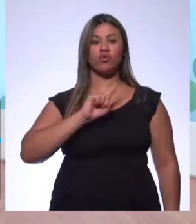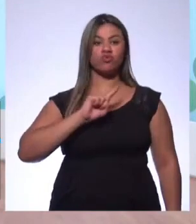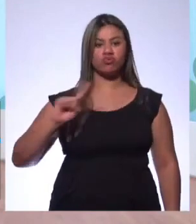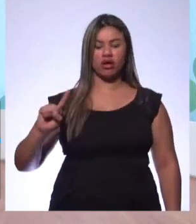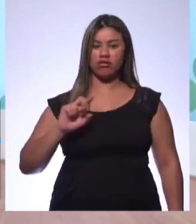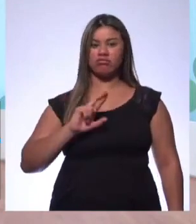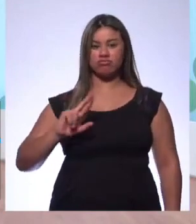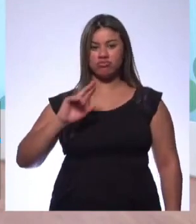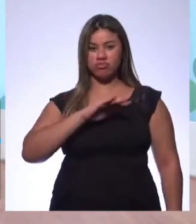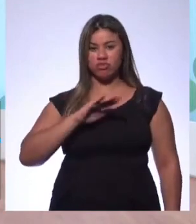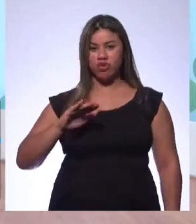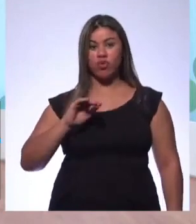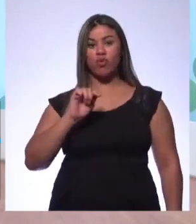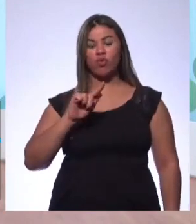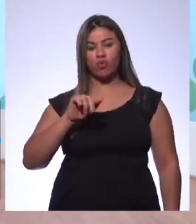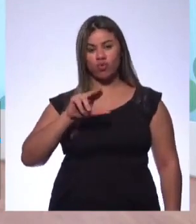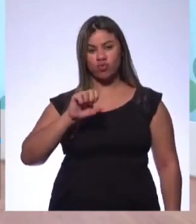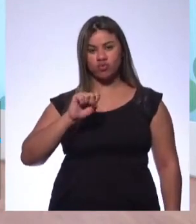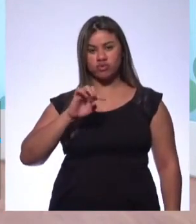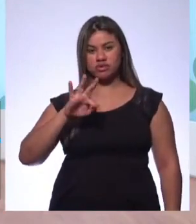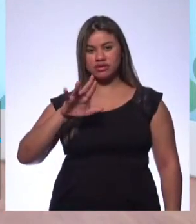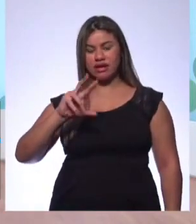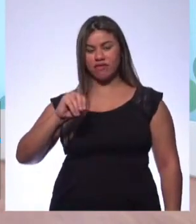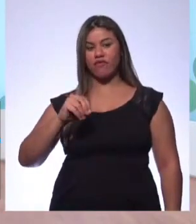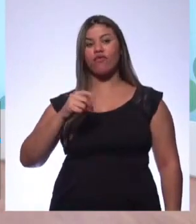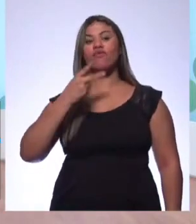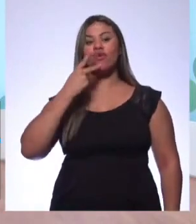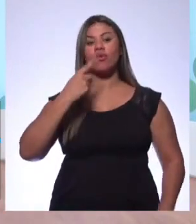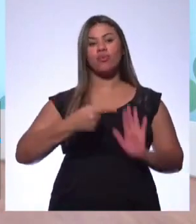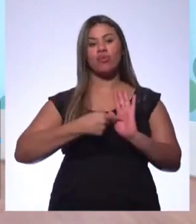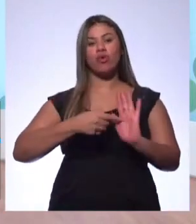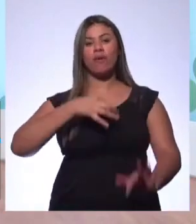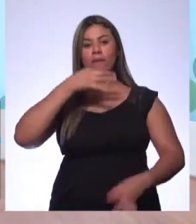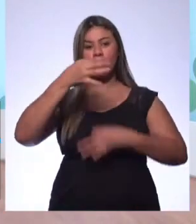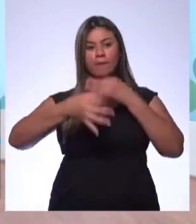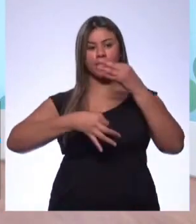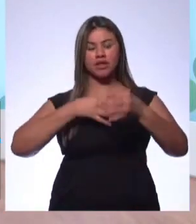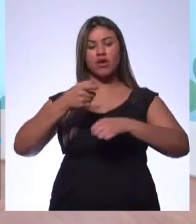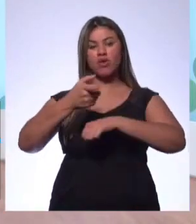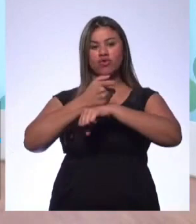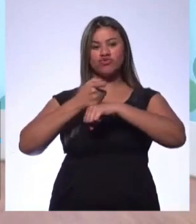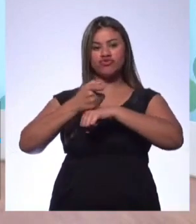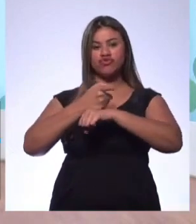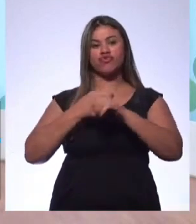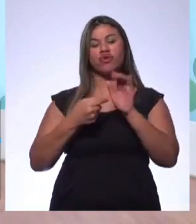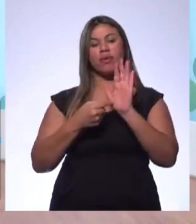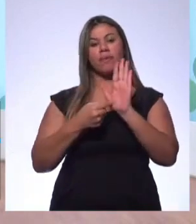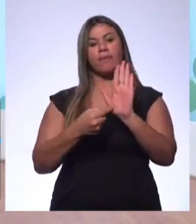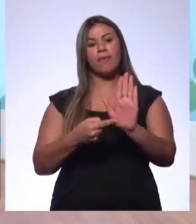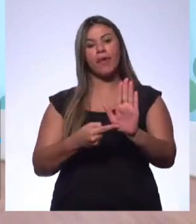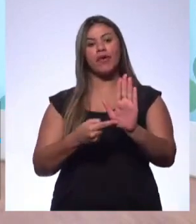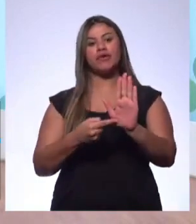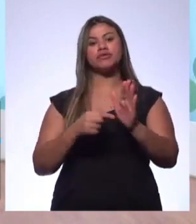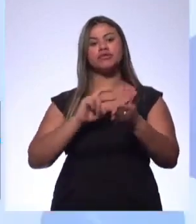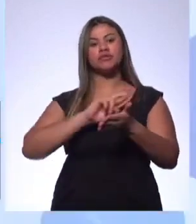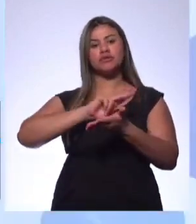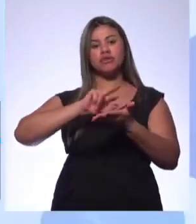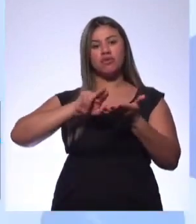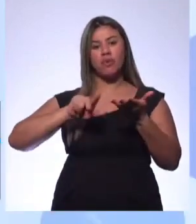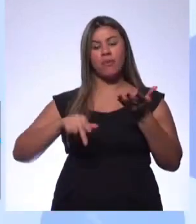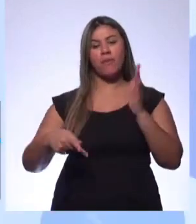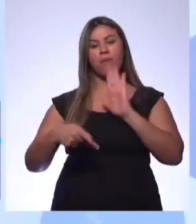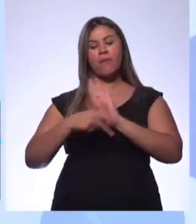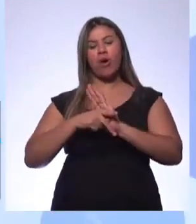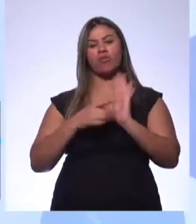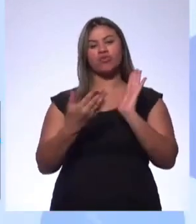E o pessoal estava falando bastante sobre apresentar argumentos, usando adjetivos que mostrem as qualidades da obra